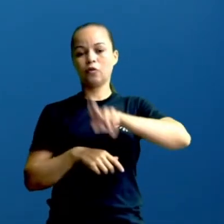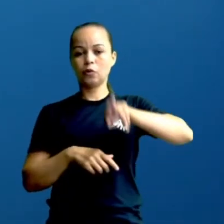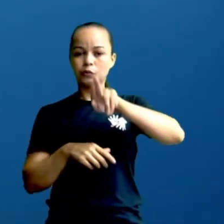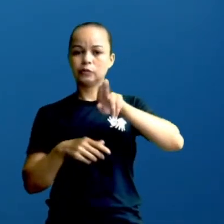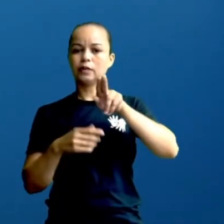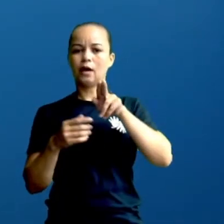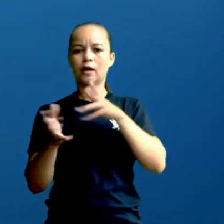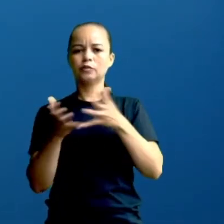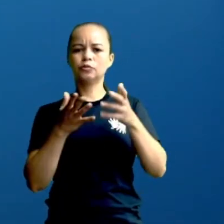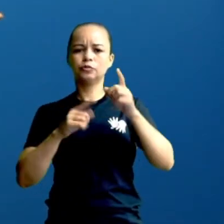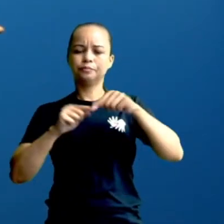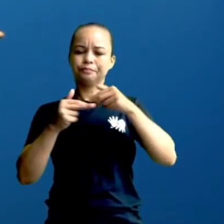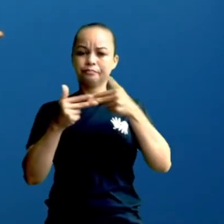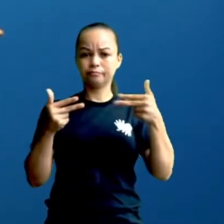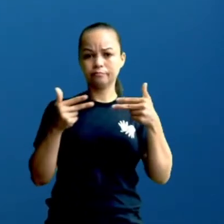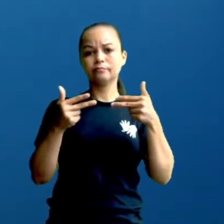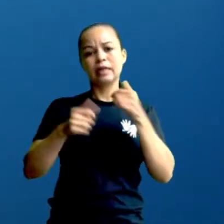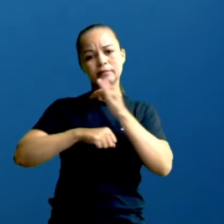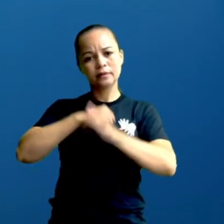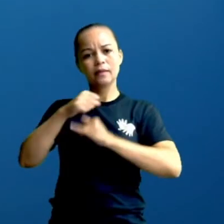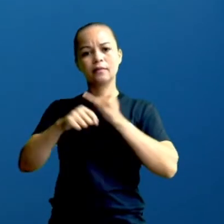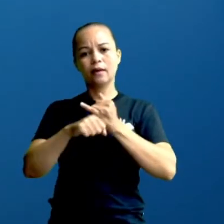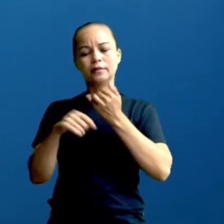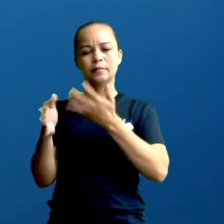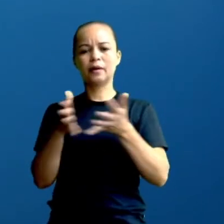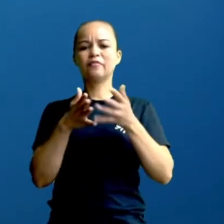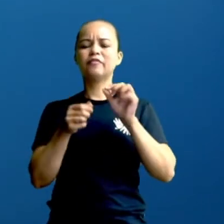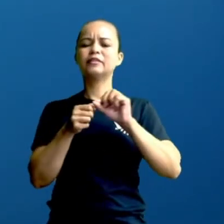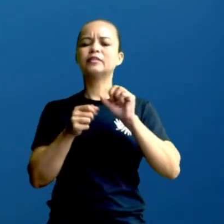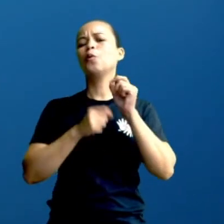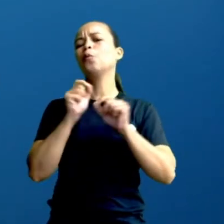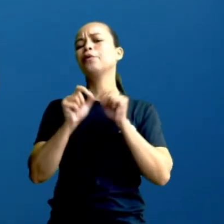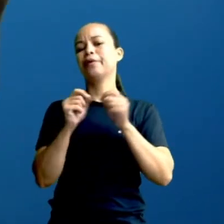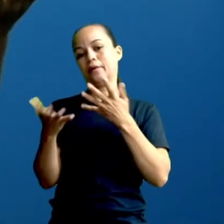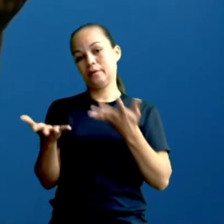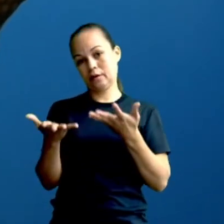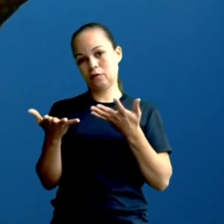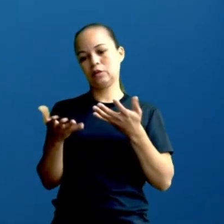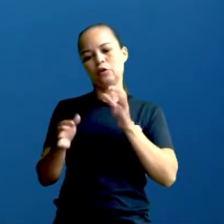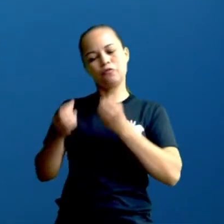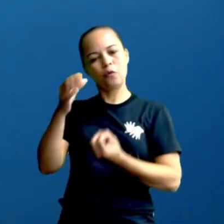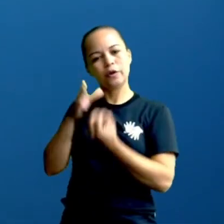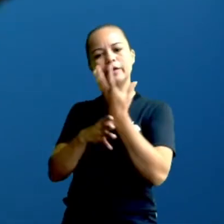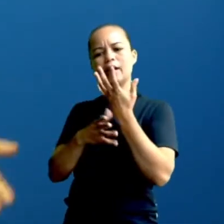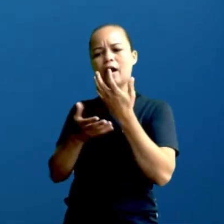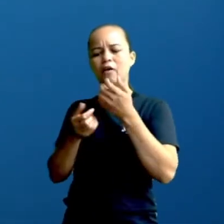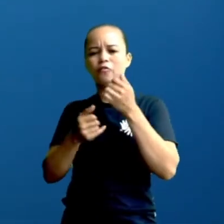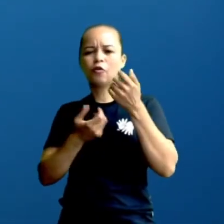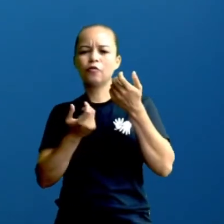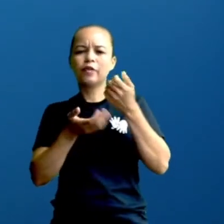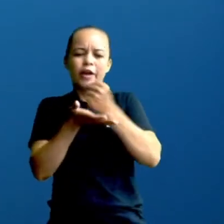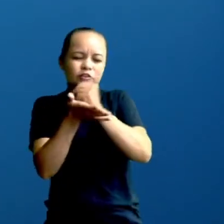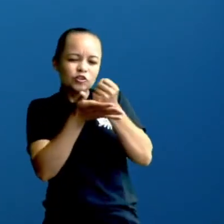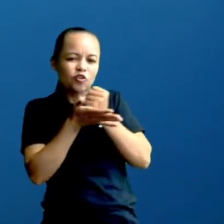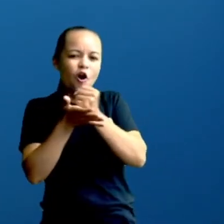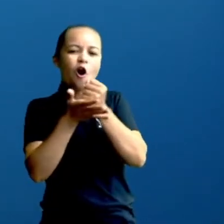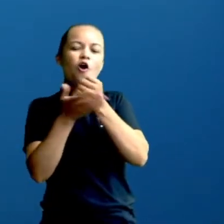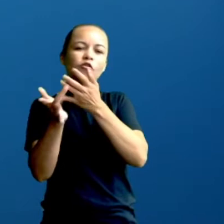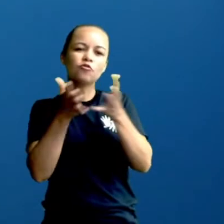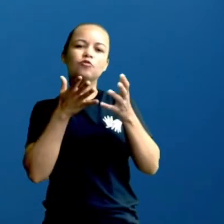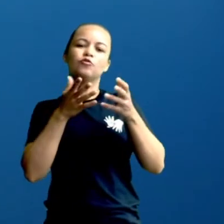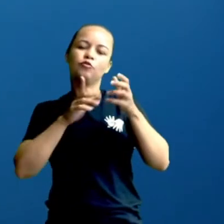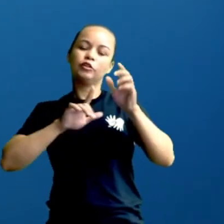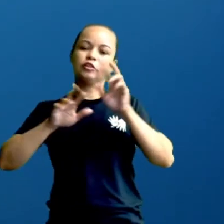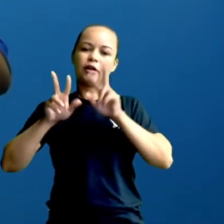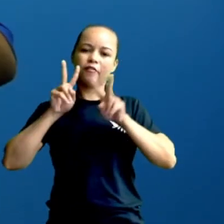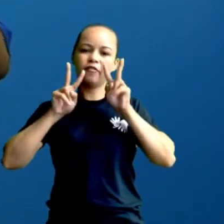os aparelhos, né, porque aí não se podia sair de casa, vamos fazer o quê? Então vamos ver jogos, vídeos, né, passear